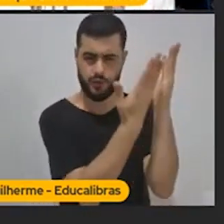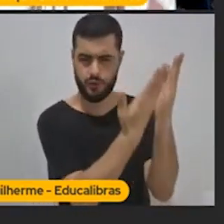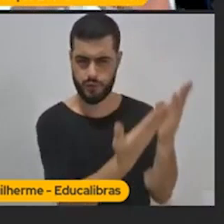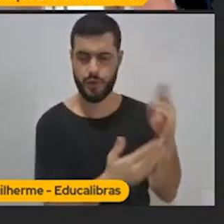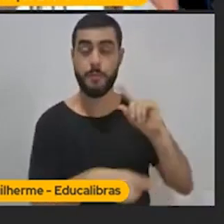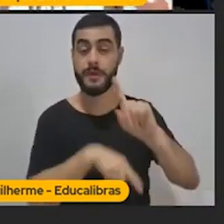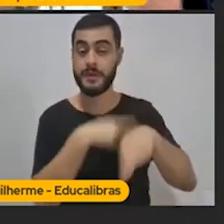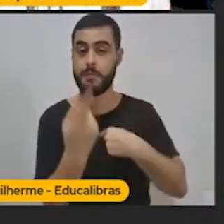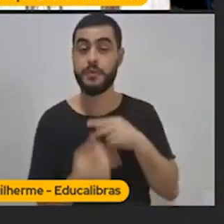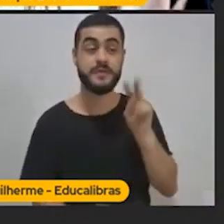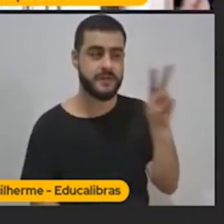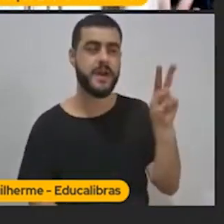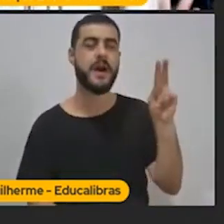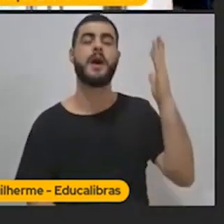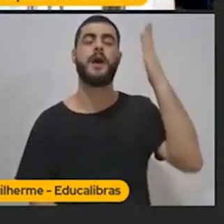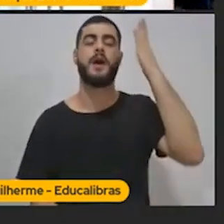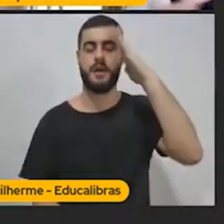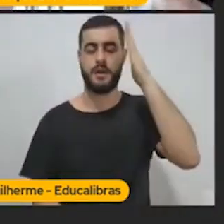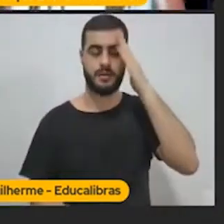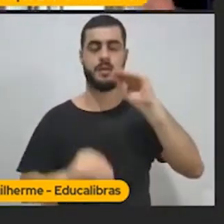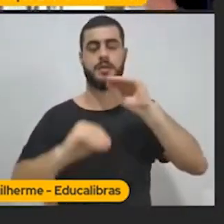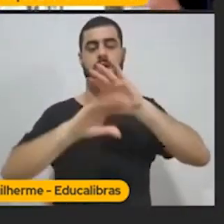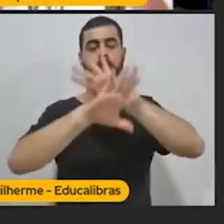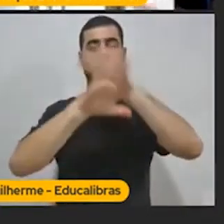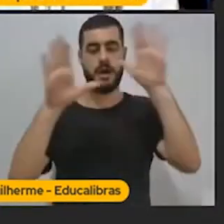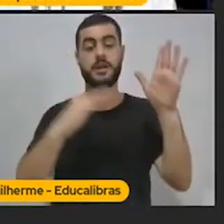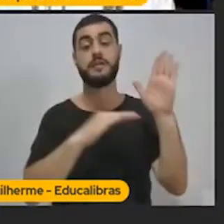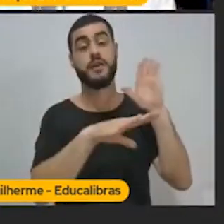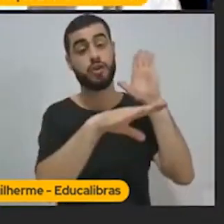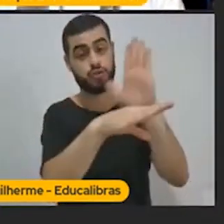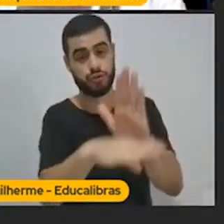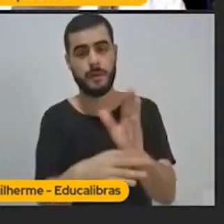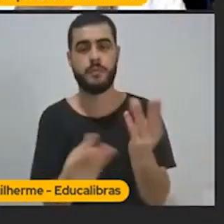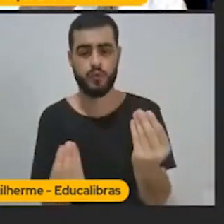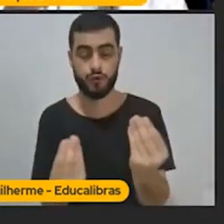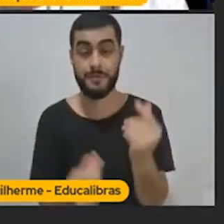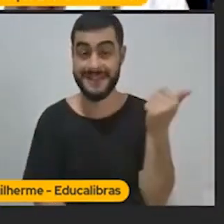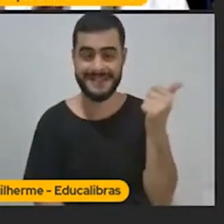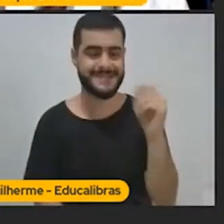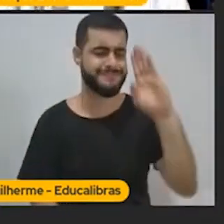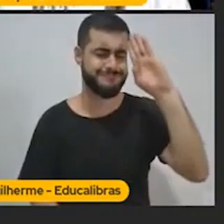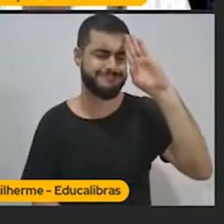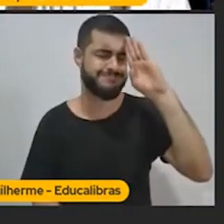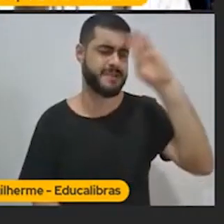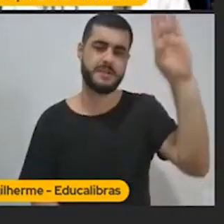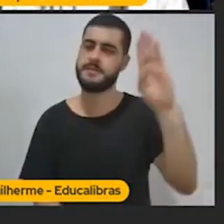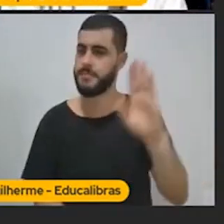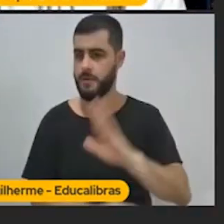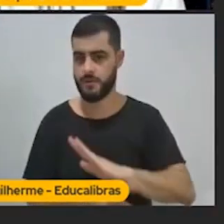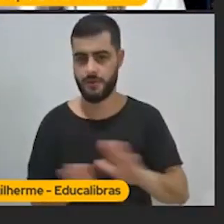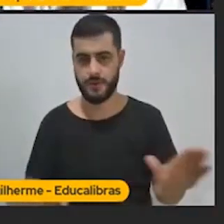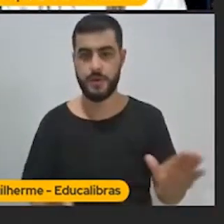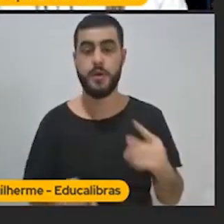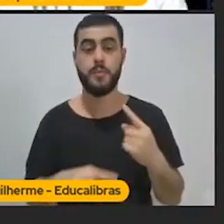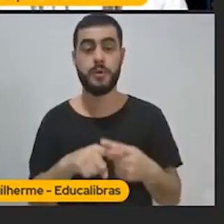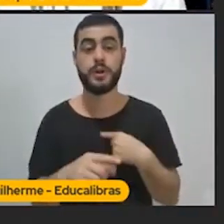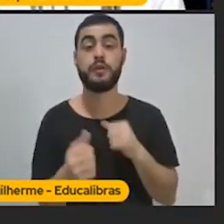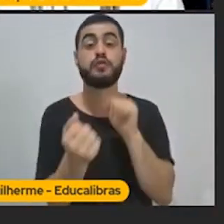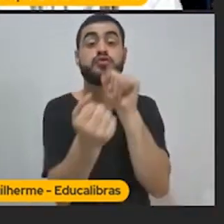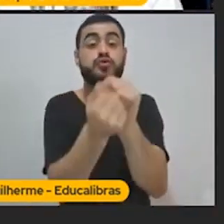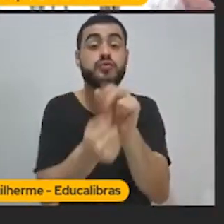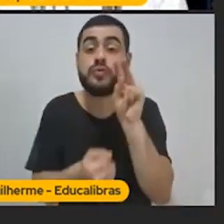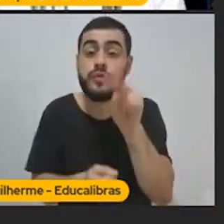com isso. E vai ser muito útil. Tudo vai ser útil, mas esse aqui vai ser interessante, porque eu vou acompanhar o desenvolvimento de vocês.